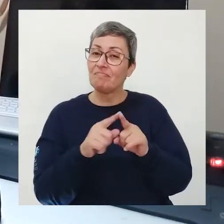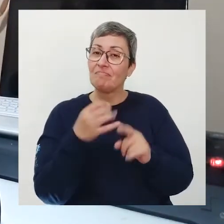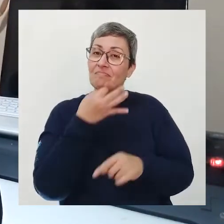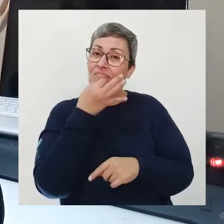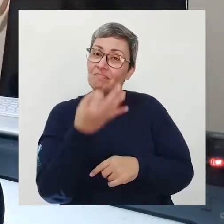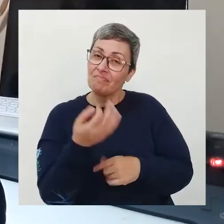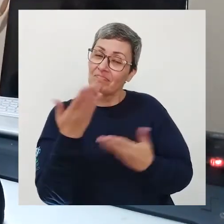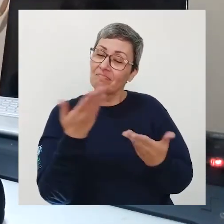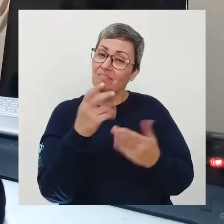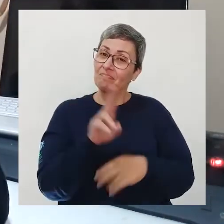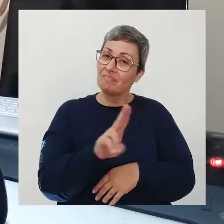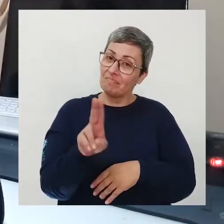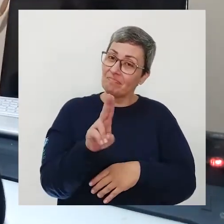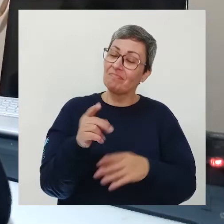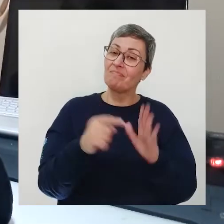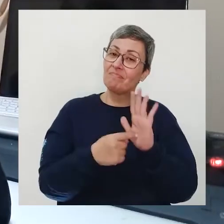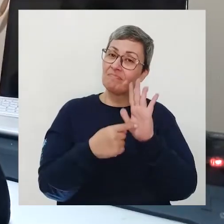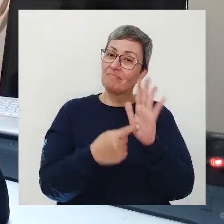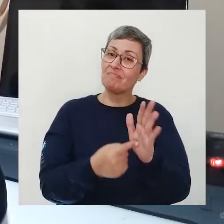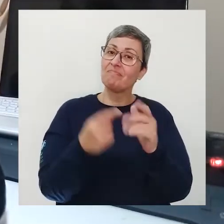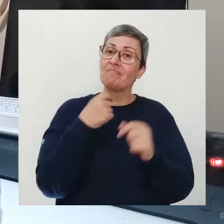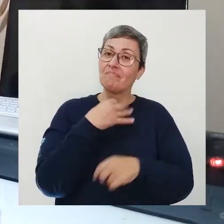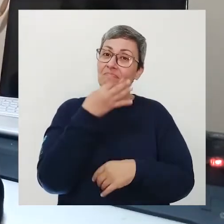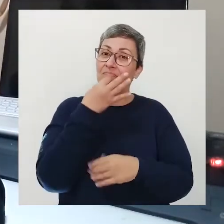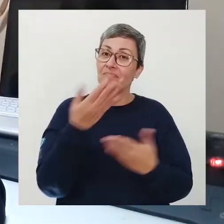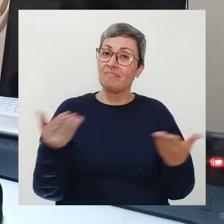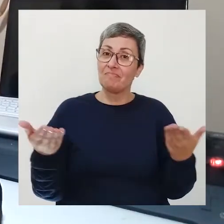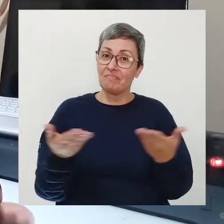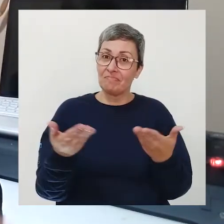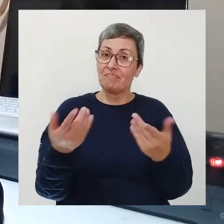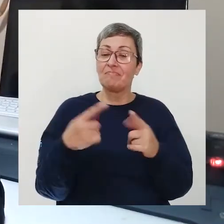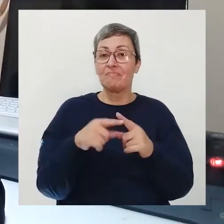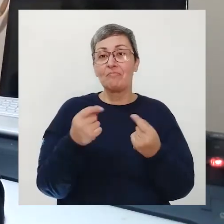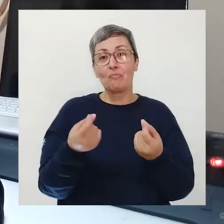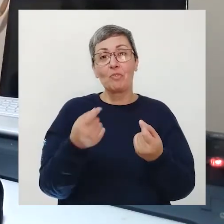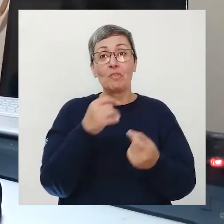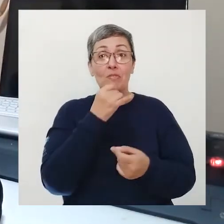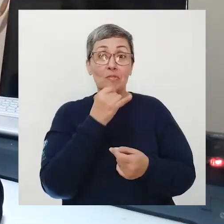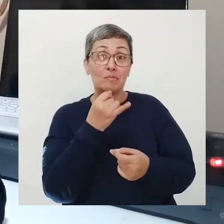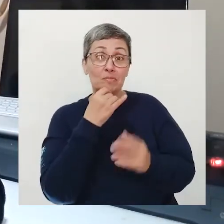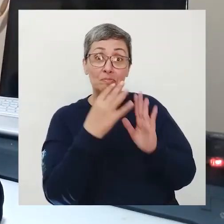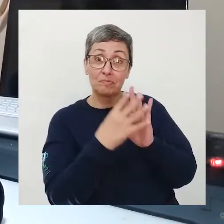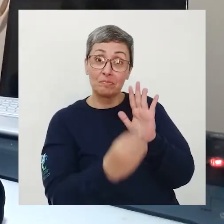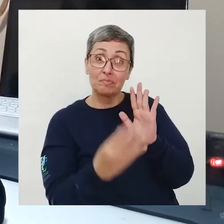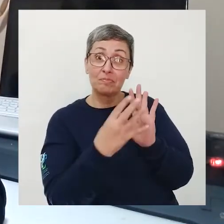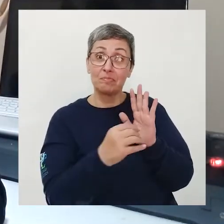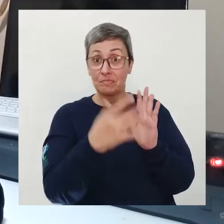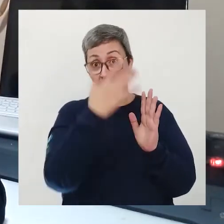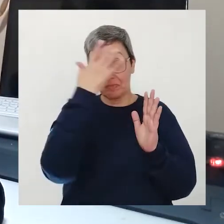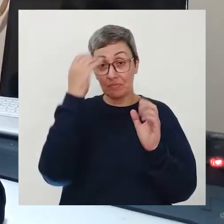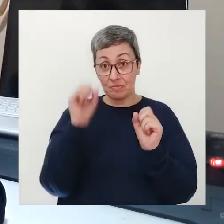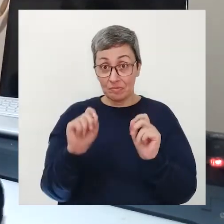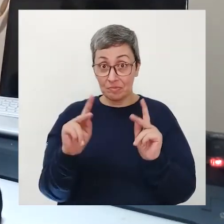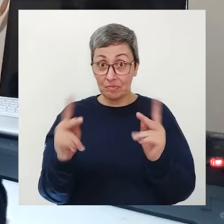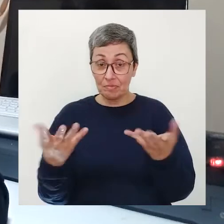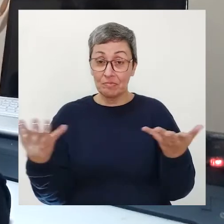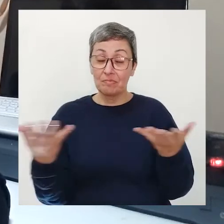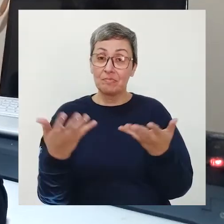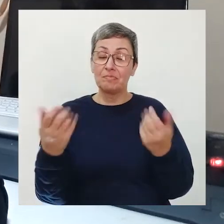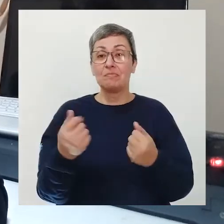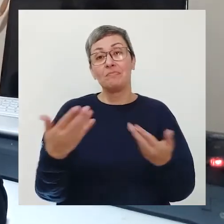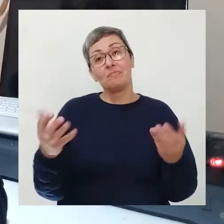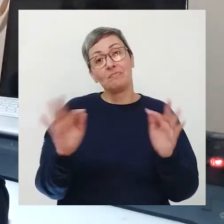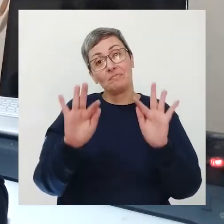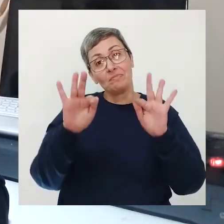opinião quero falar o seu nome e quero trazer a sua opinião aqui pra servir de exemplo pra muitas pessoas ok gente